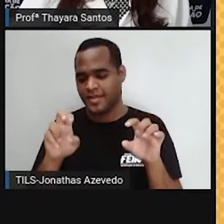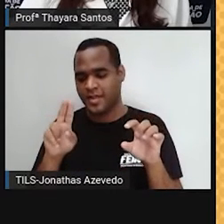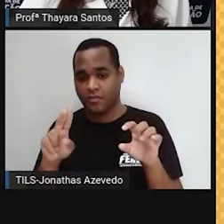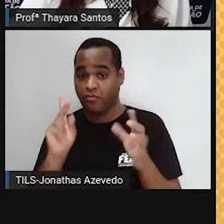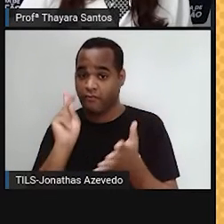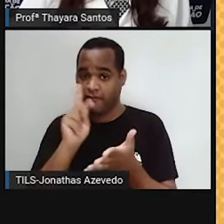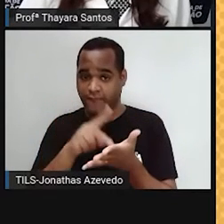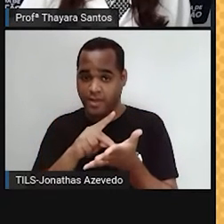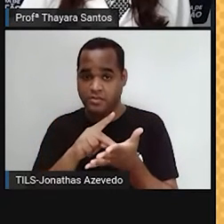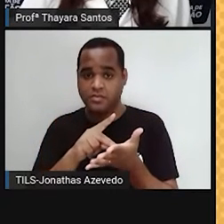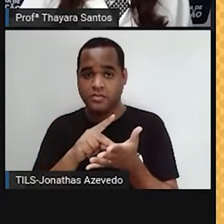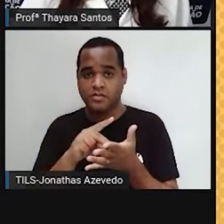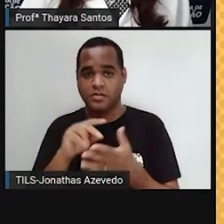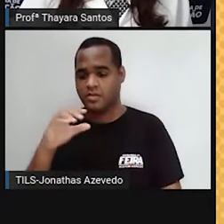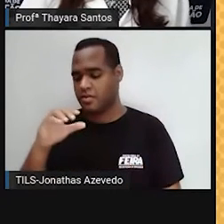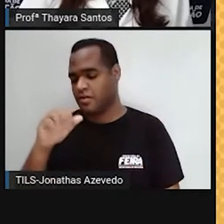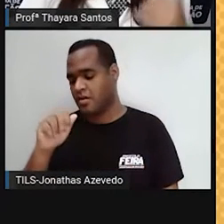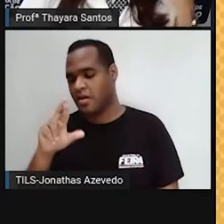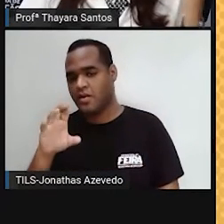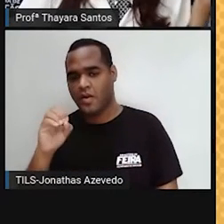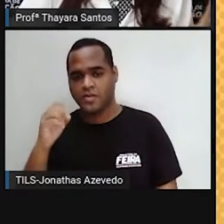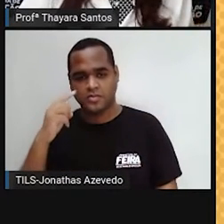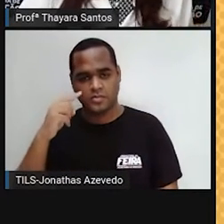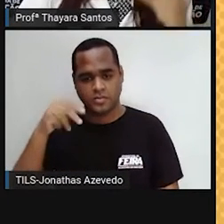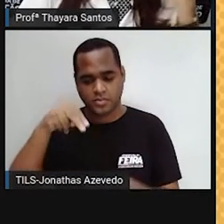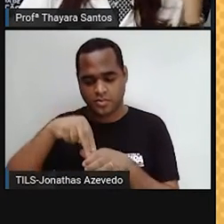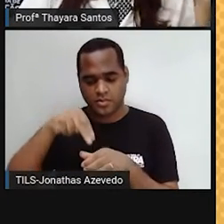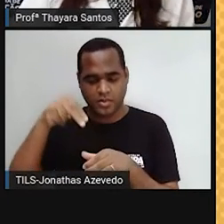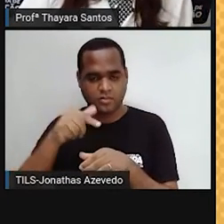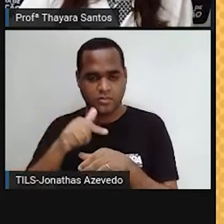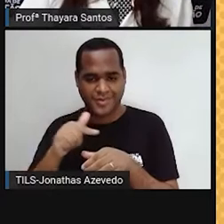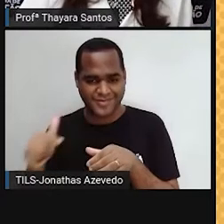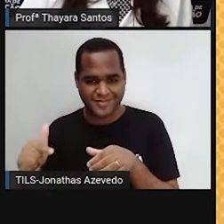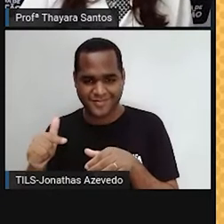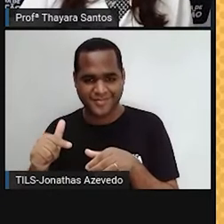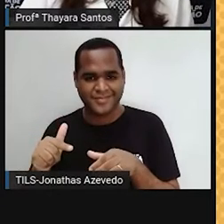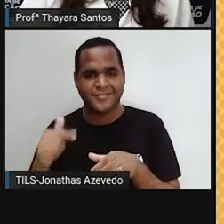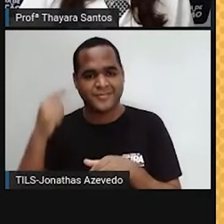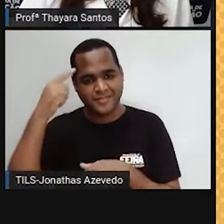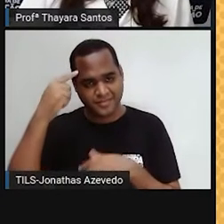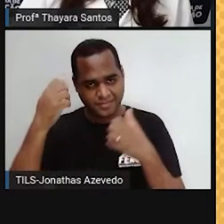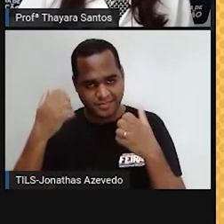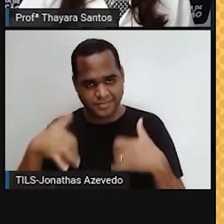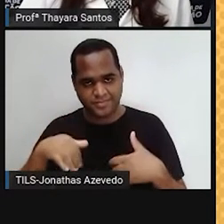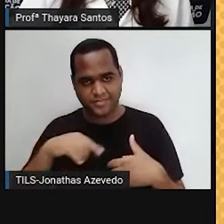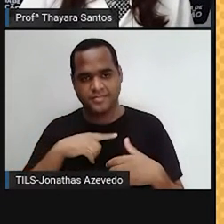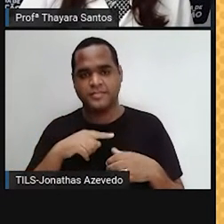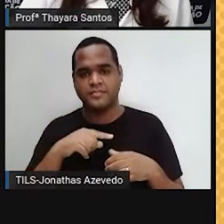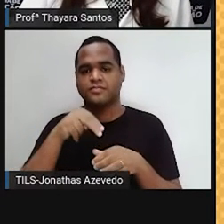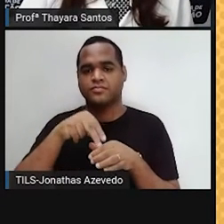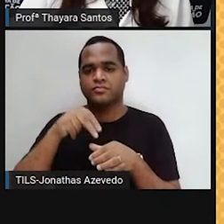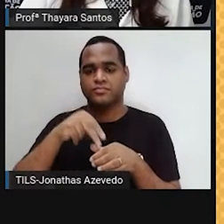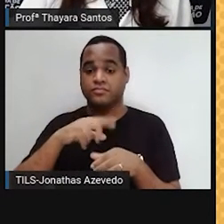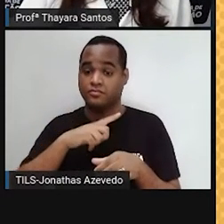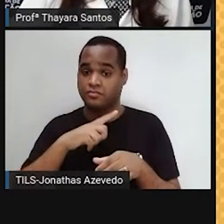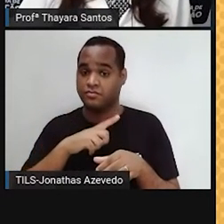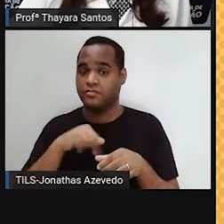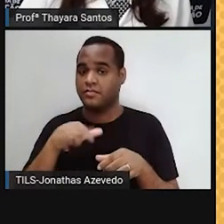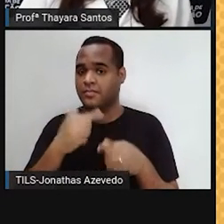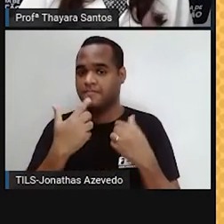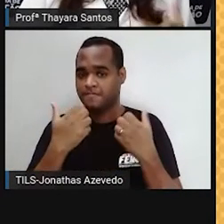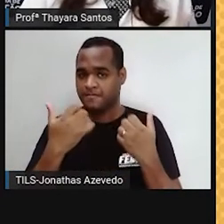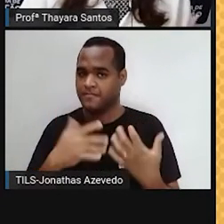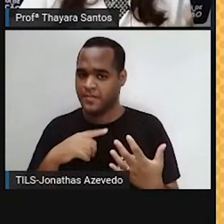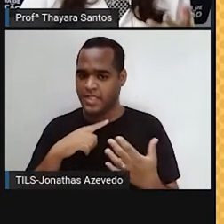verdadeiro. E cariótica vem de carioteca e de núcleo, como a gente já viu antes. Então, as células eucarióticas, elas